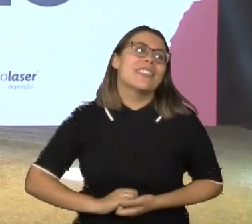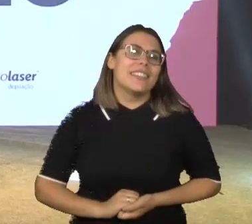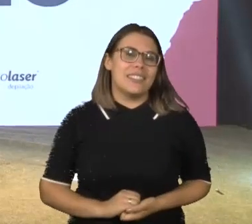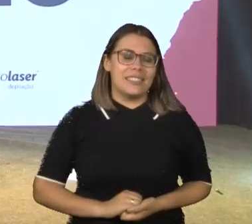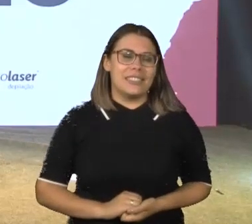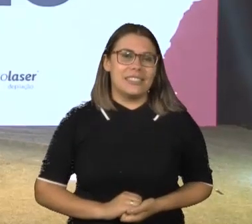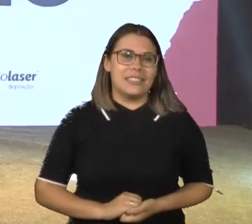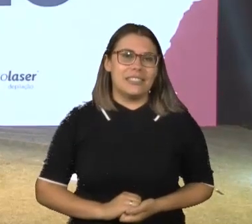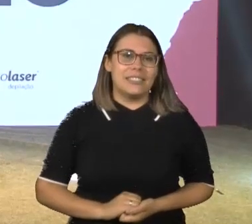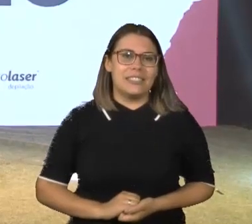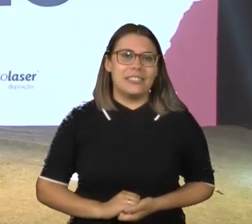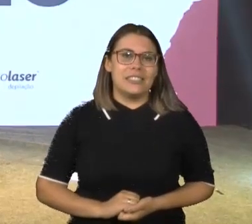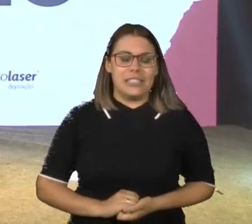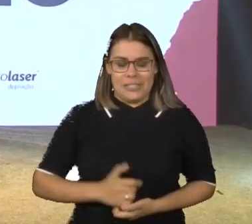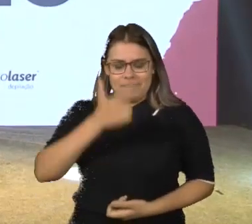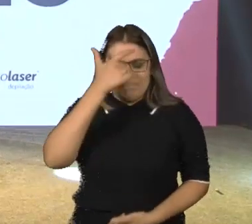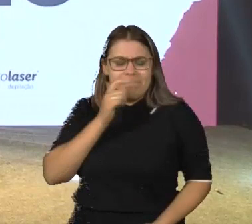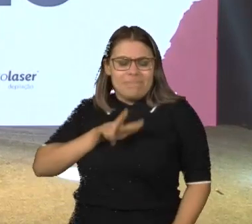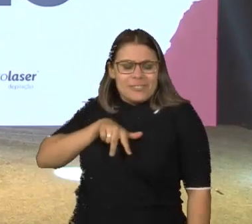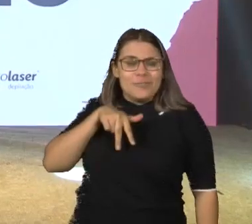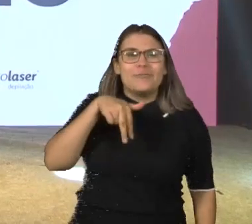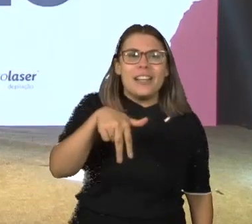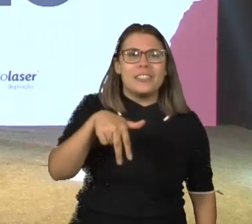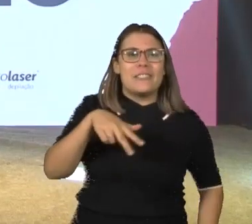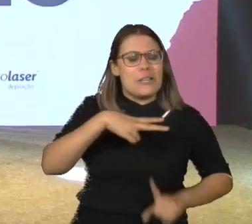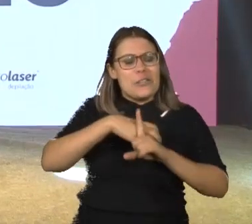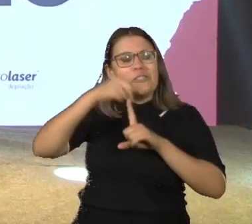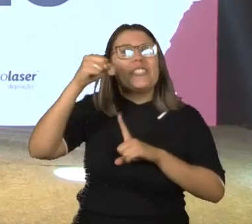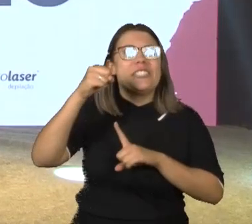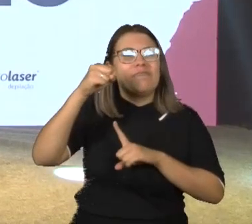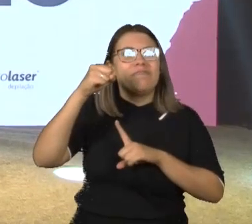Com muita vontade de seguir em frente e vencer.